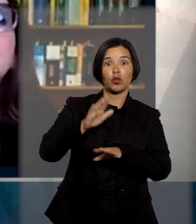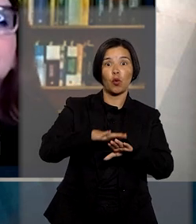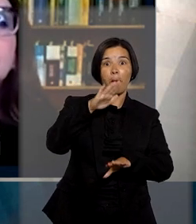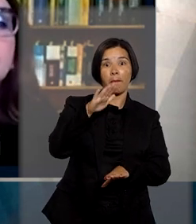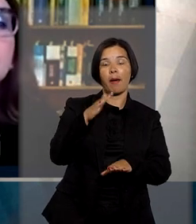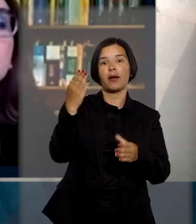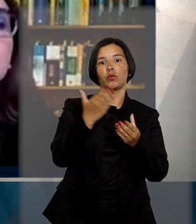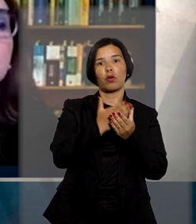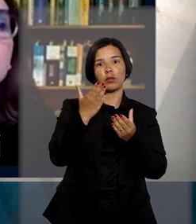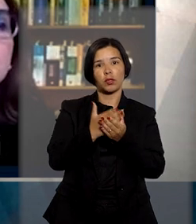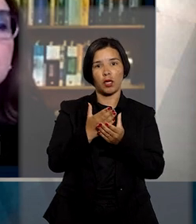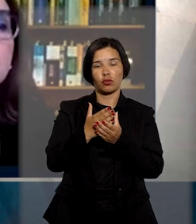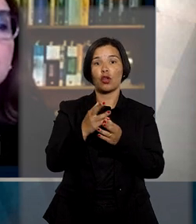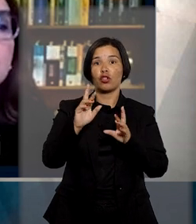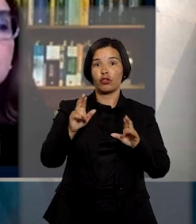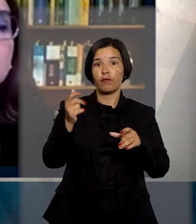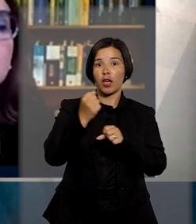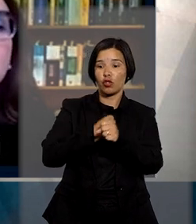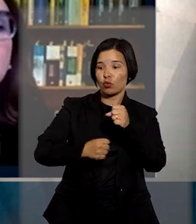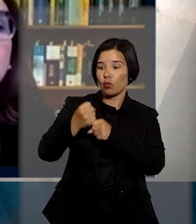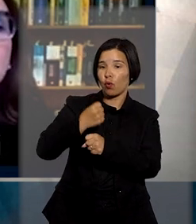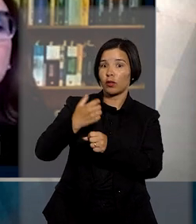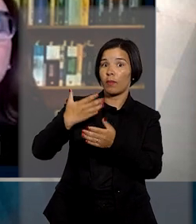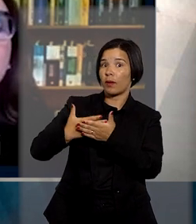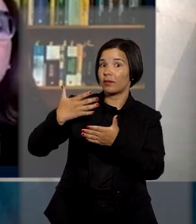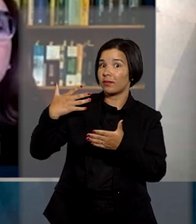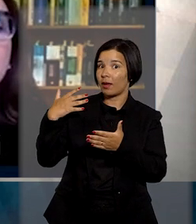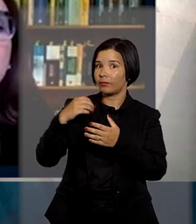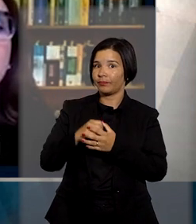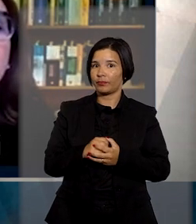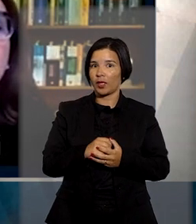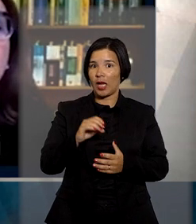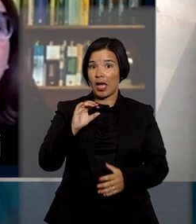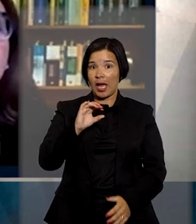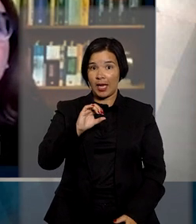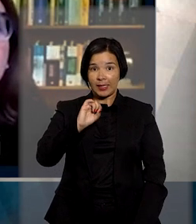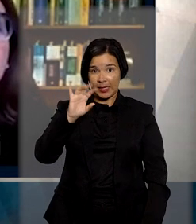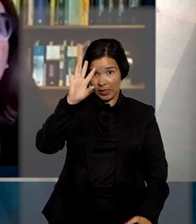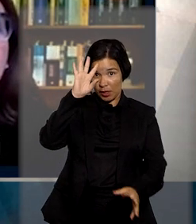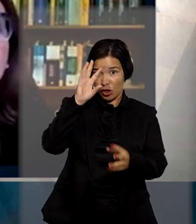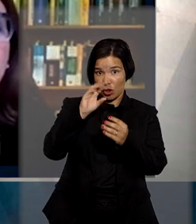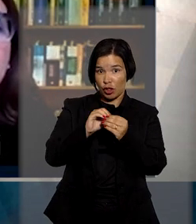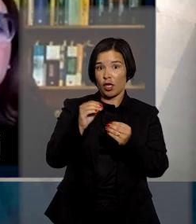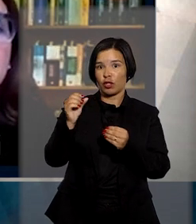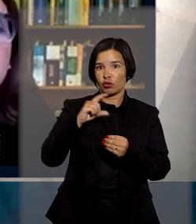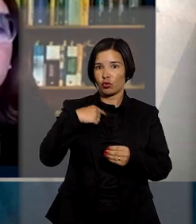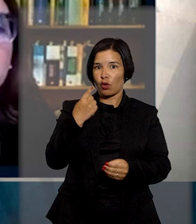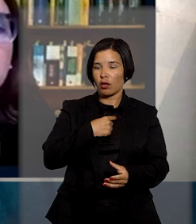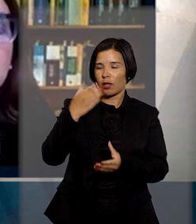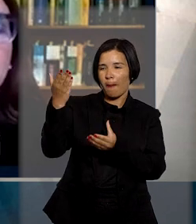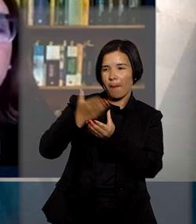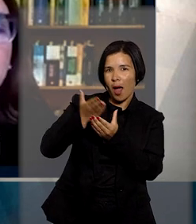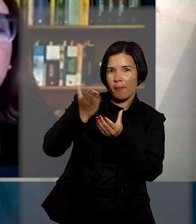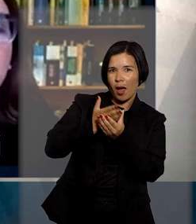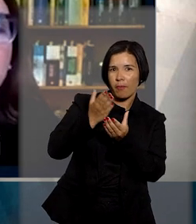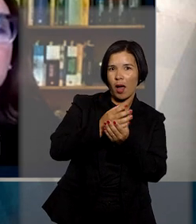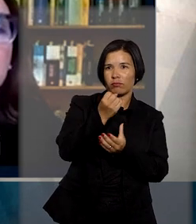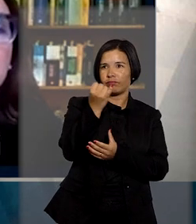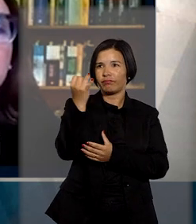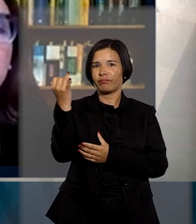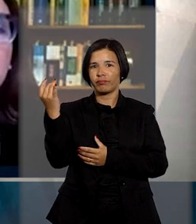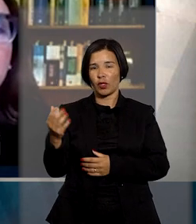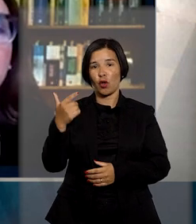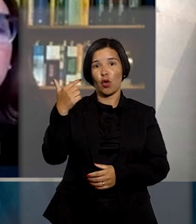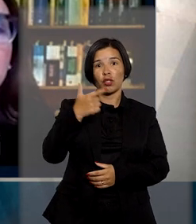processos do que no ano passado. Se nós considerarmos que historicamente recebemos um volume ainda maior de